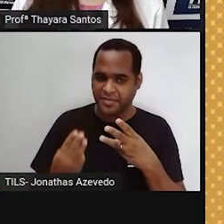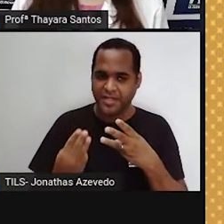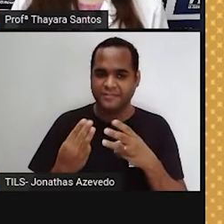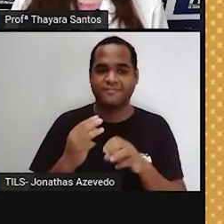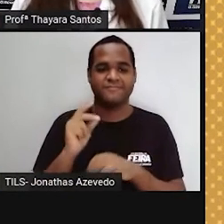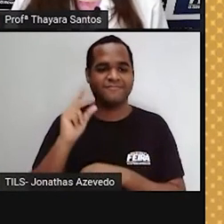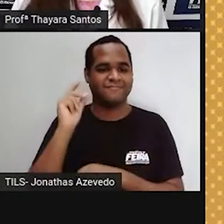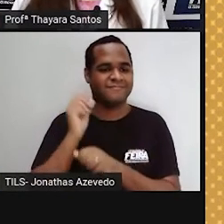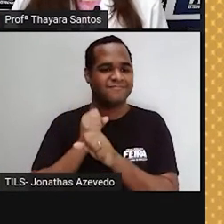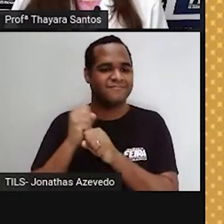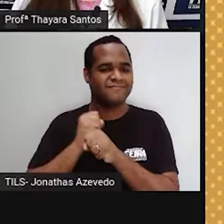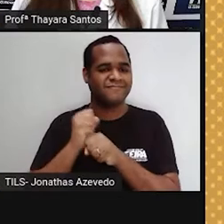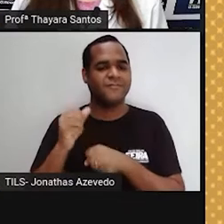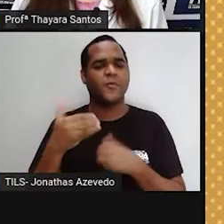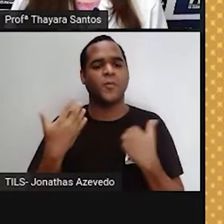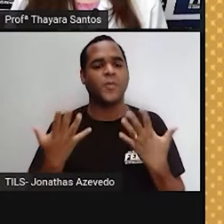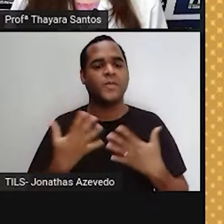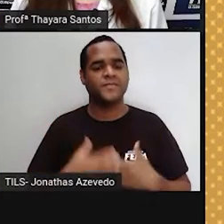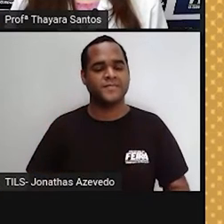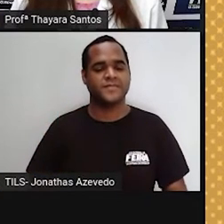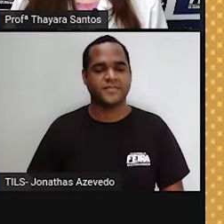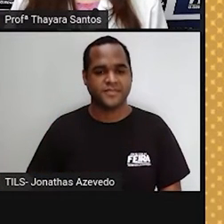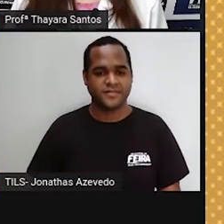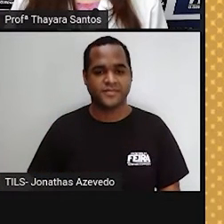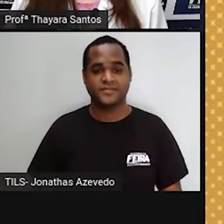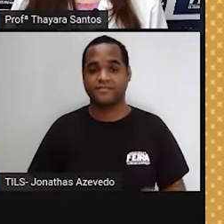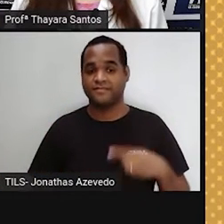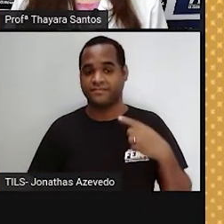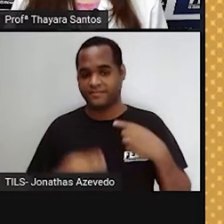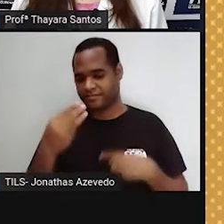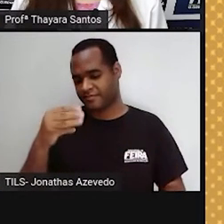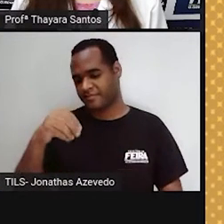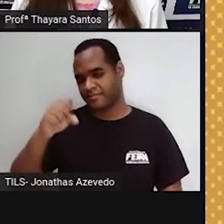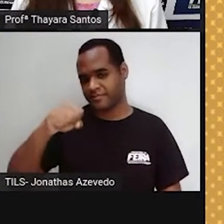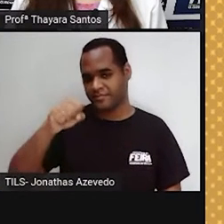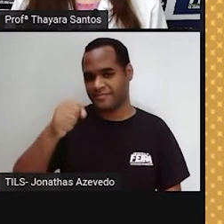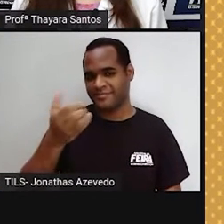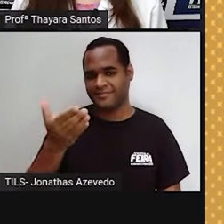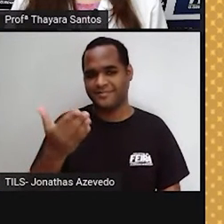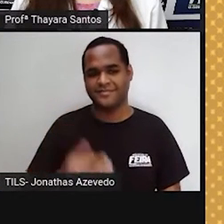anos. E aí, 30 segundos de novo.